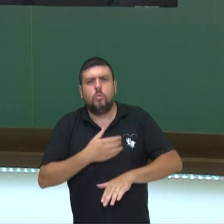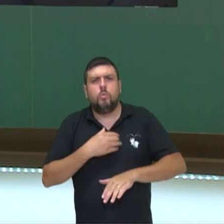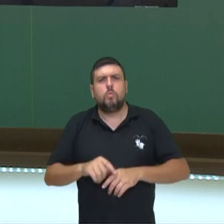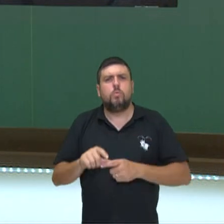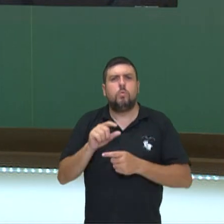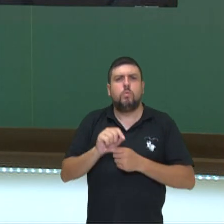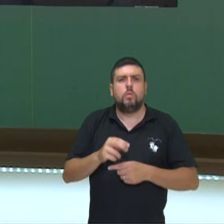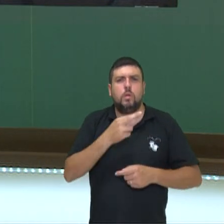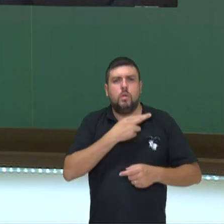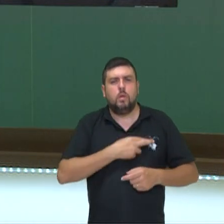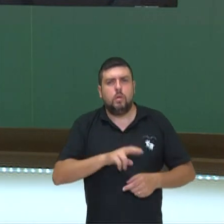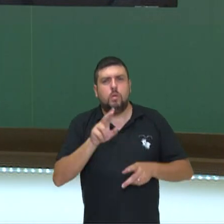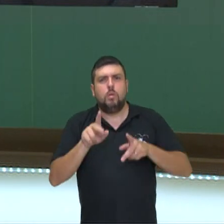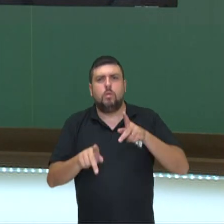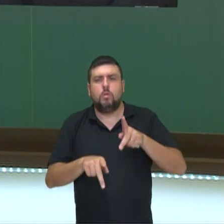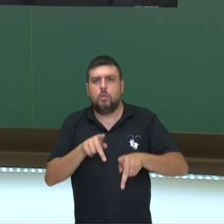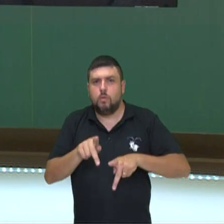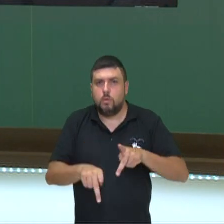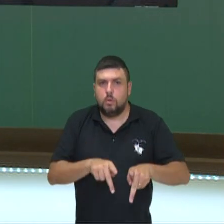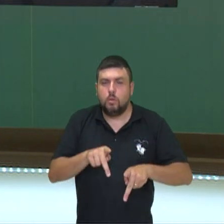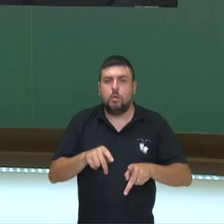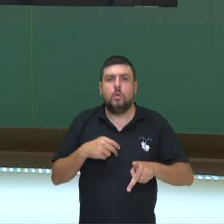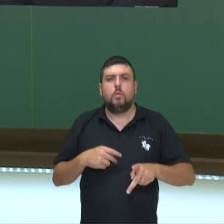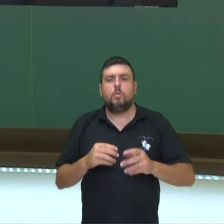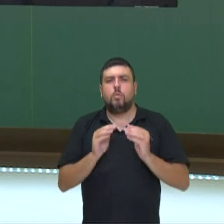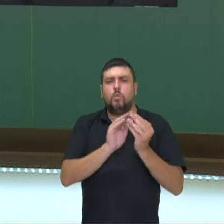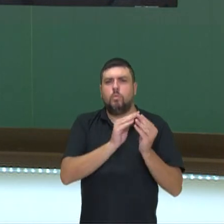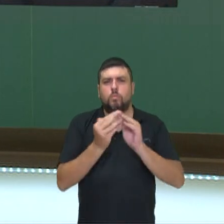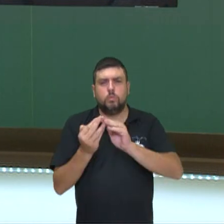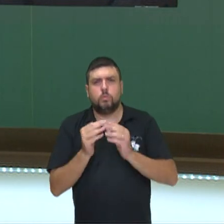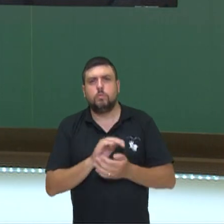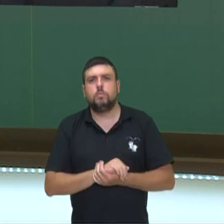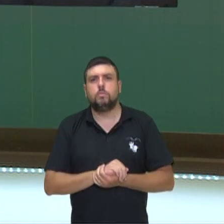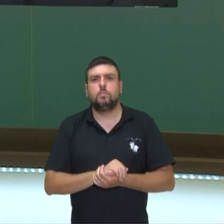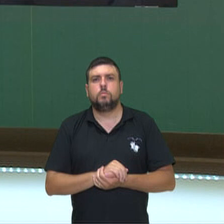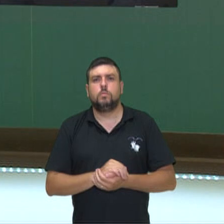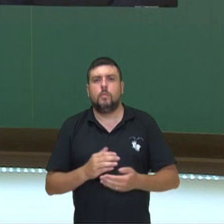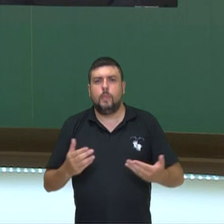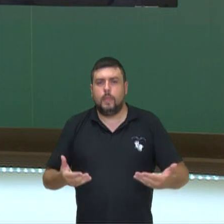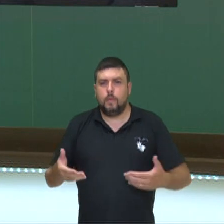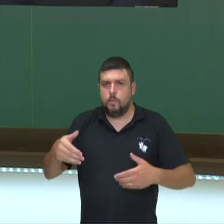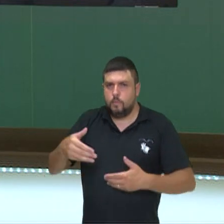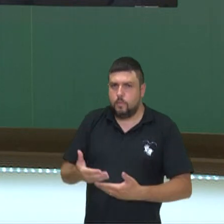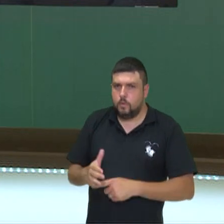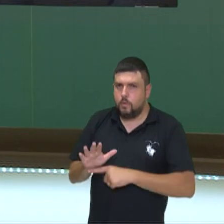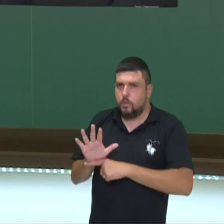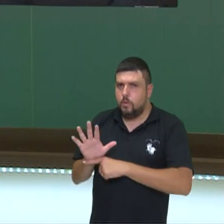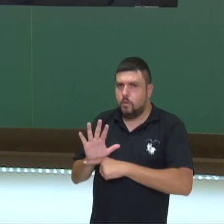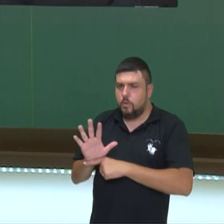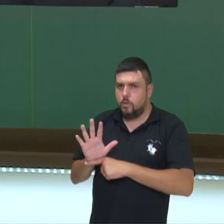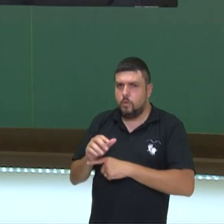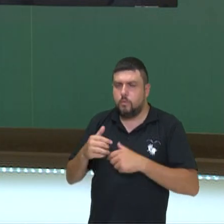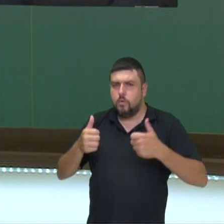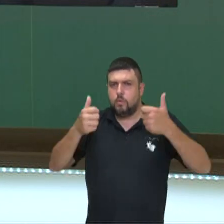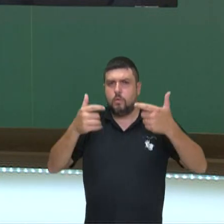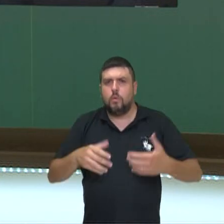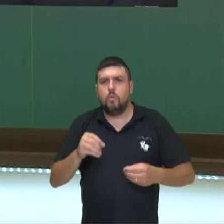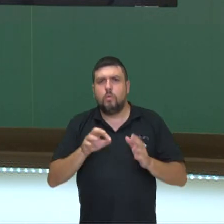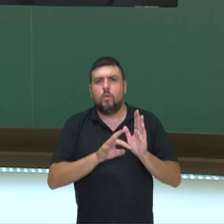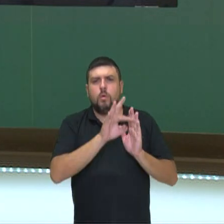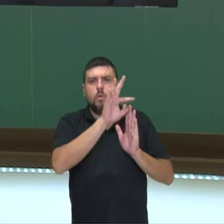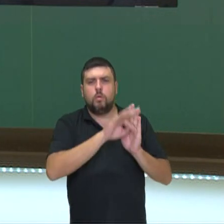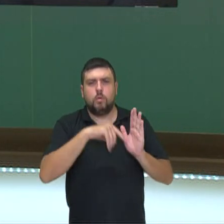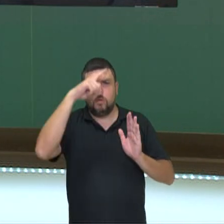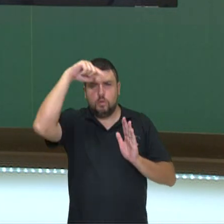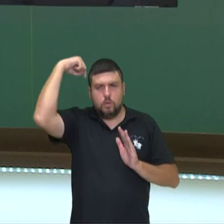religiosas, populares, sejam elas folclóricas. Então, neste vídeo, falamos sobre textos sagrados